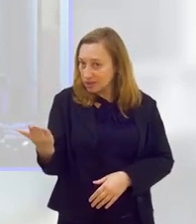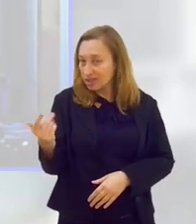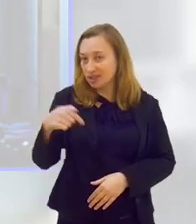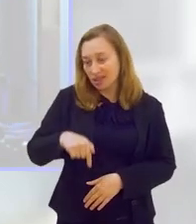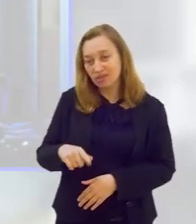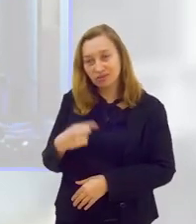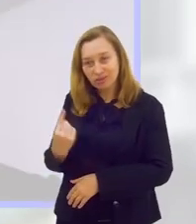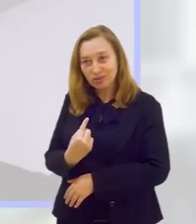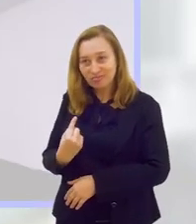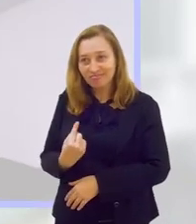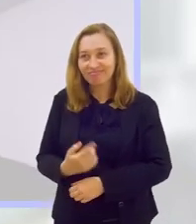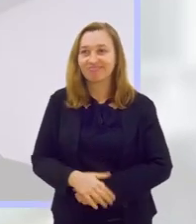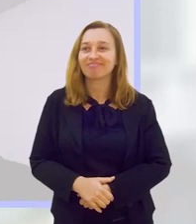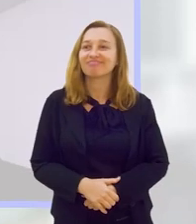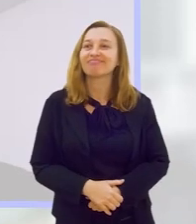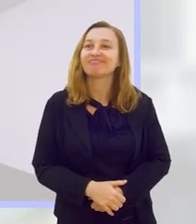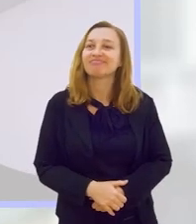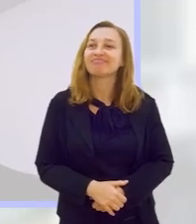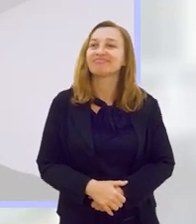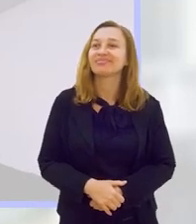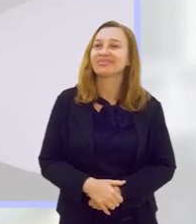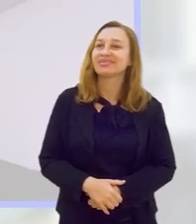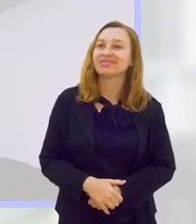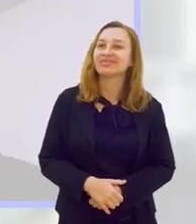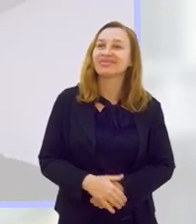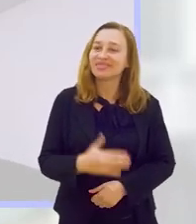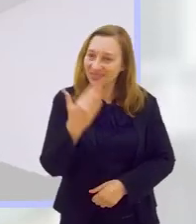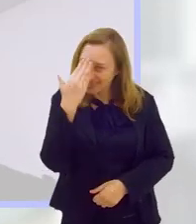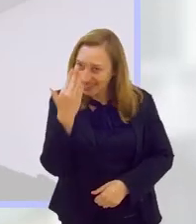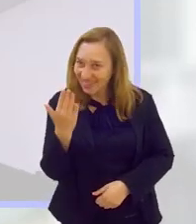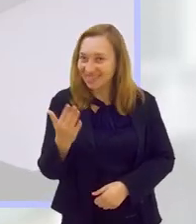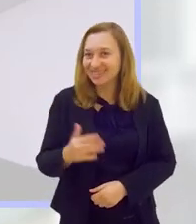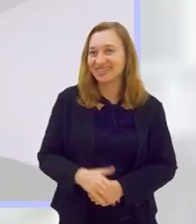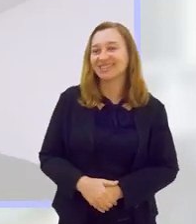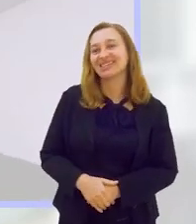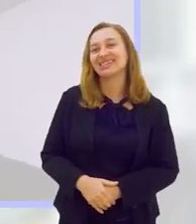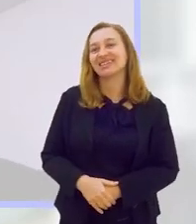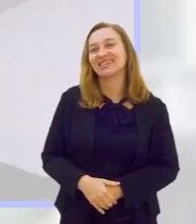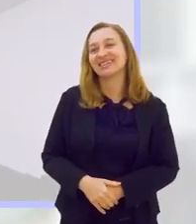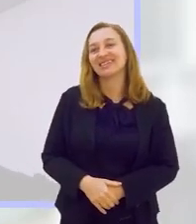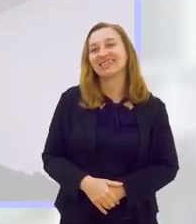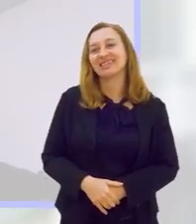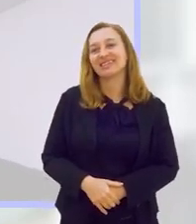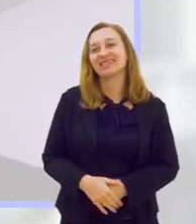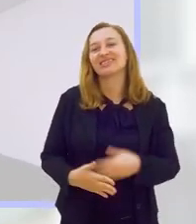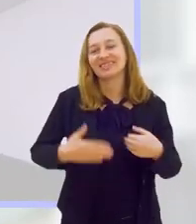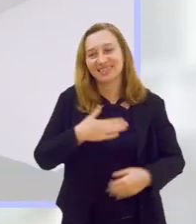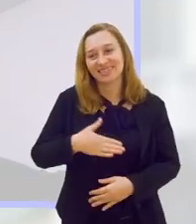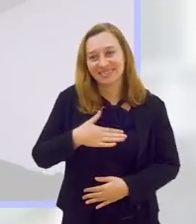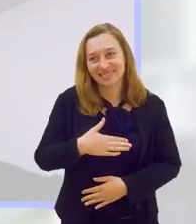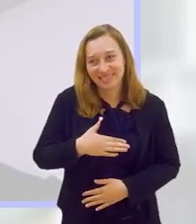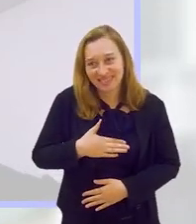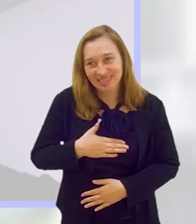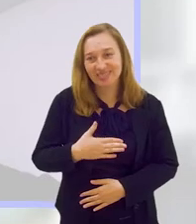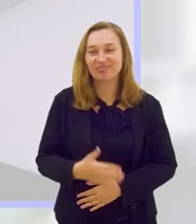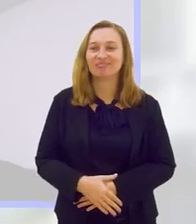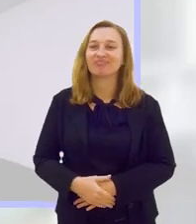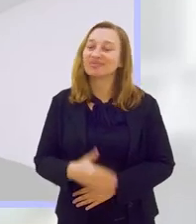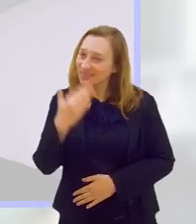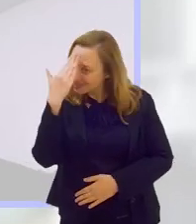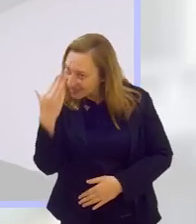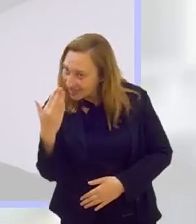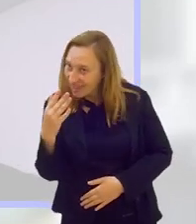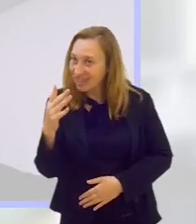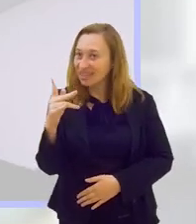participação de vocês aqui com a gente, tá? A gente que agradece. Muito obrigada, foi um prazer.